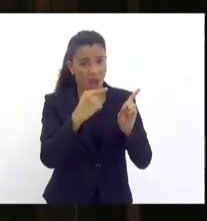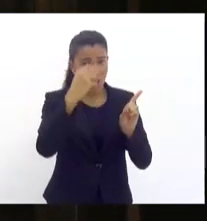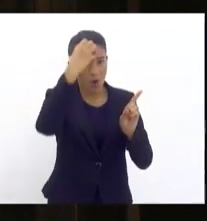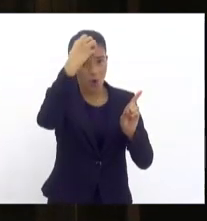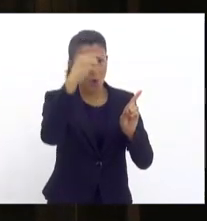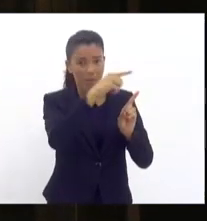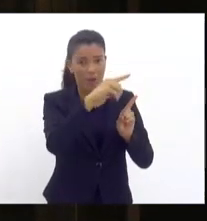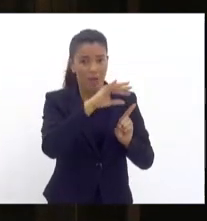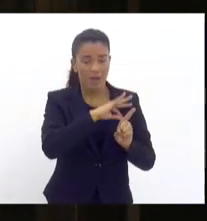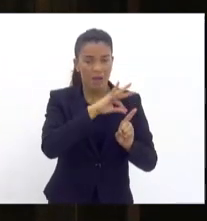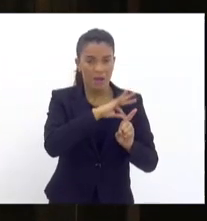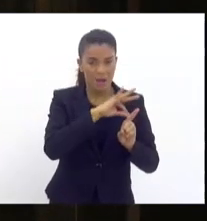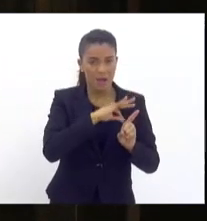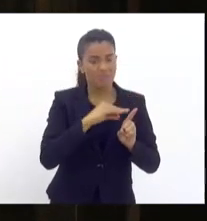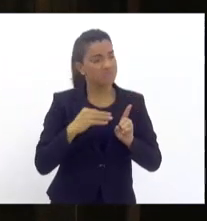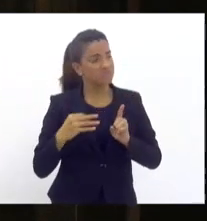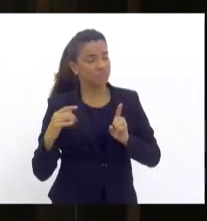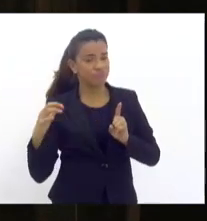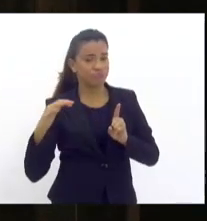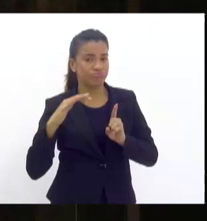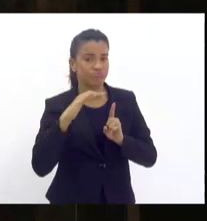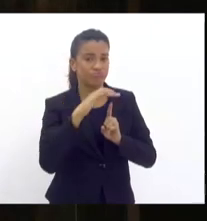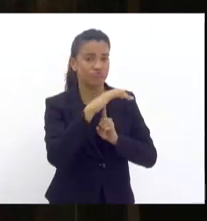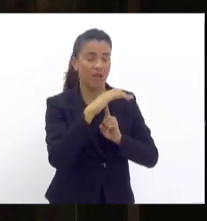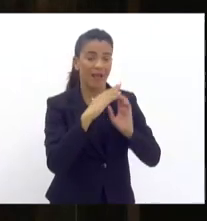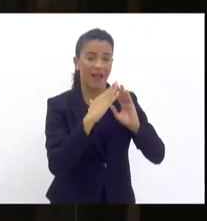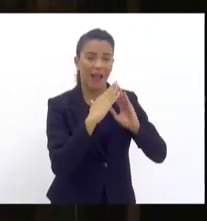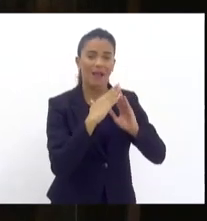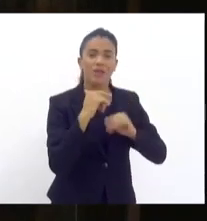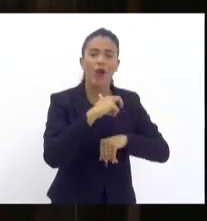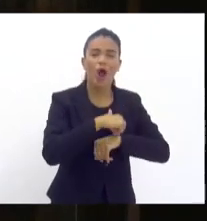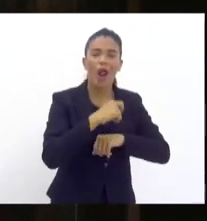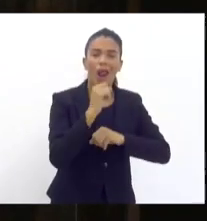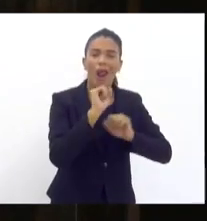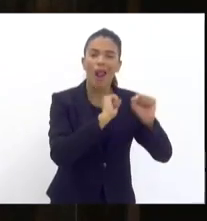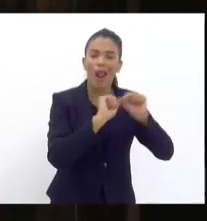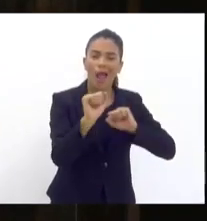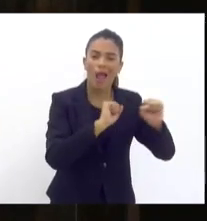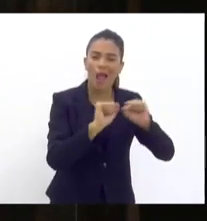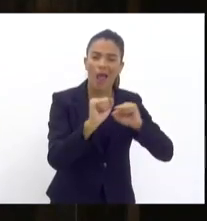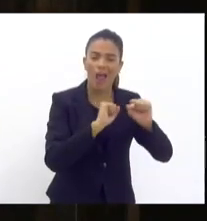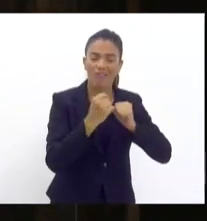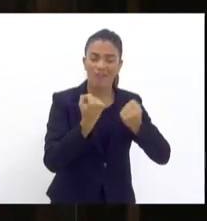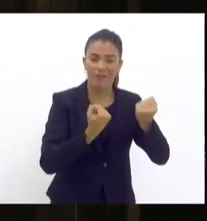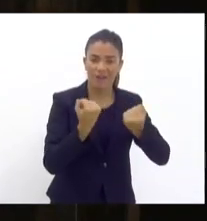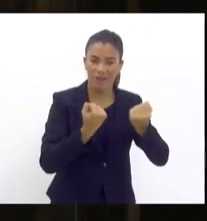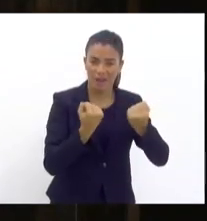e foram em sua residência quando ele lavava um carro para tentar